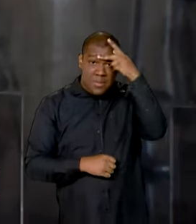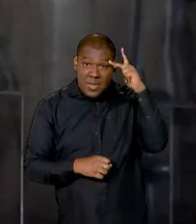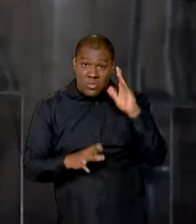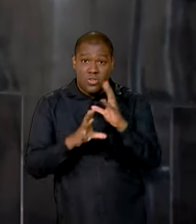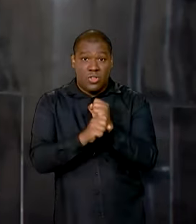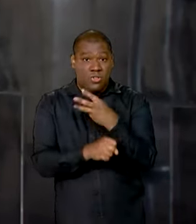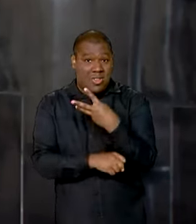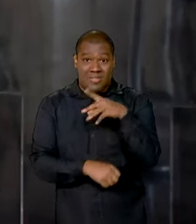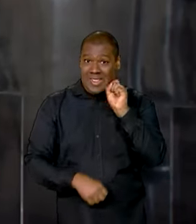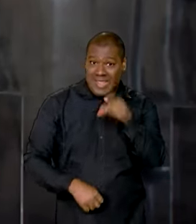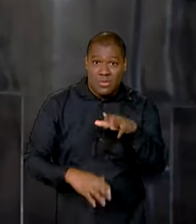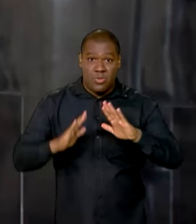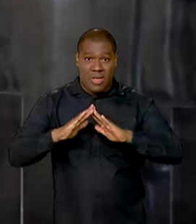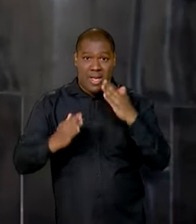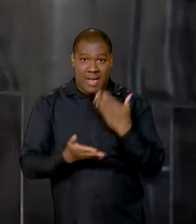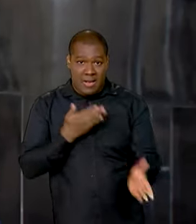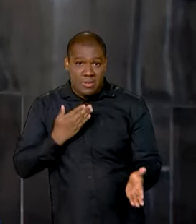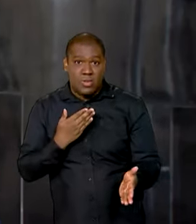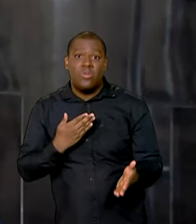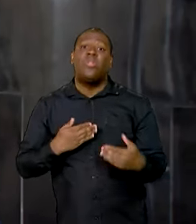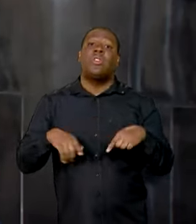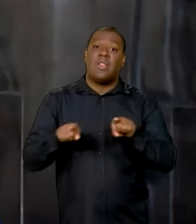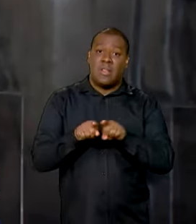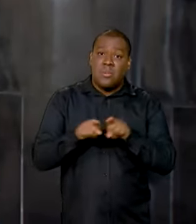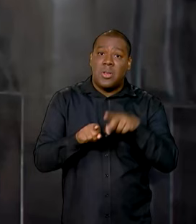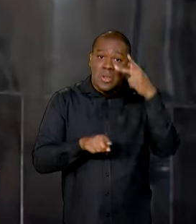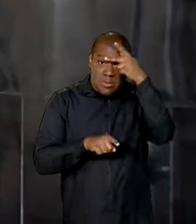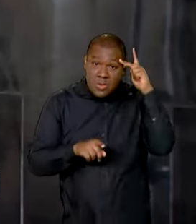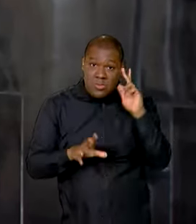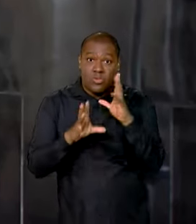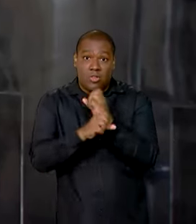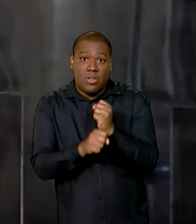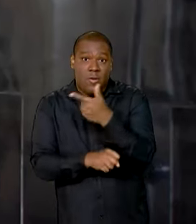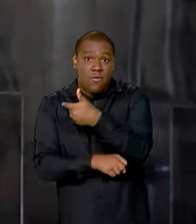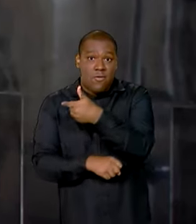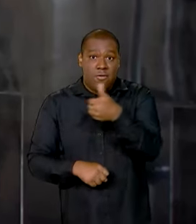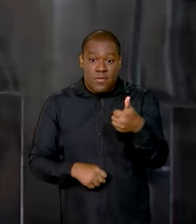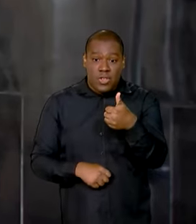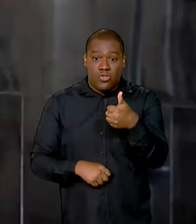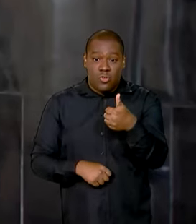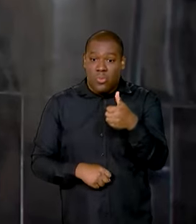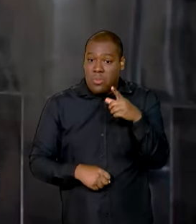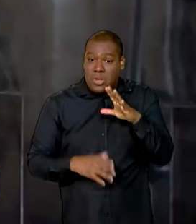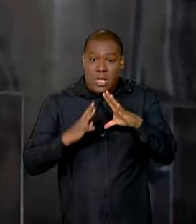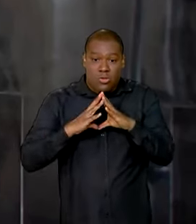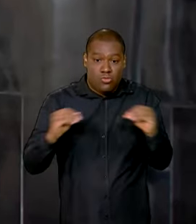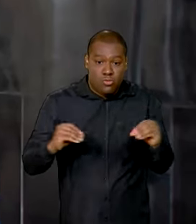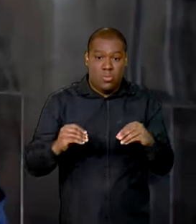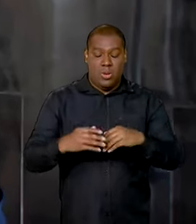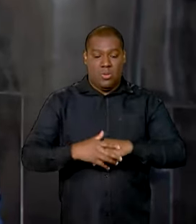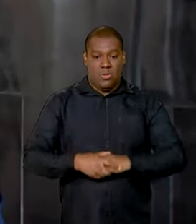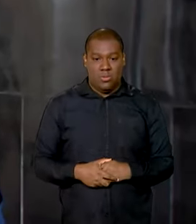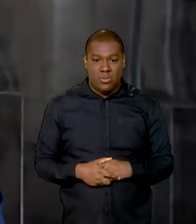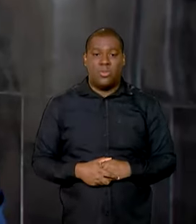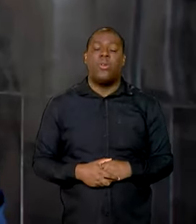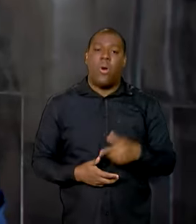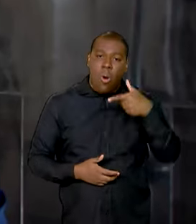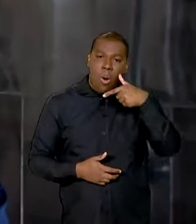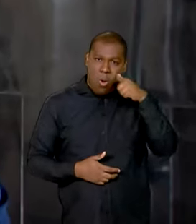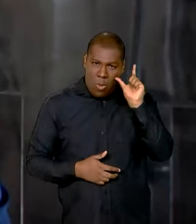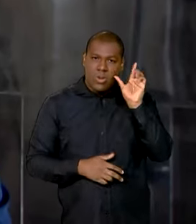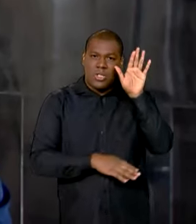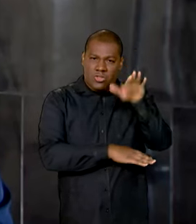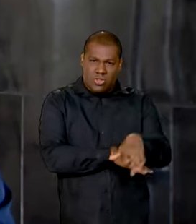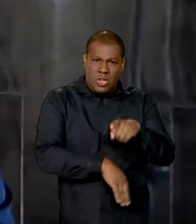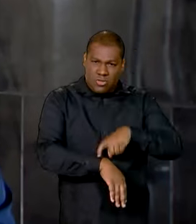21 pessoas ainda estão desaparecidas. Esse foi o balanço das agentes divulgado ontem, às 6 da tarde, pela Defesa Civil do